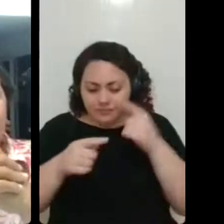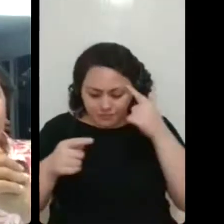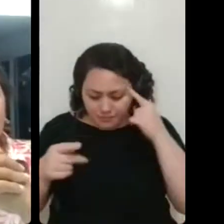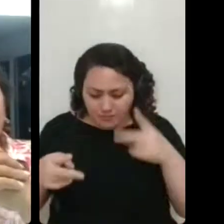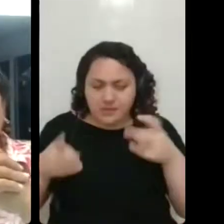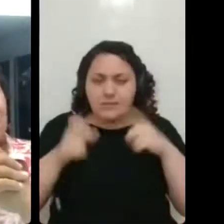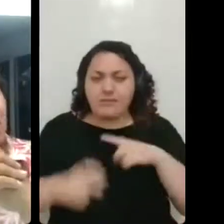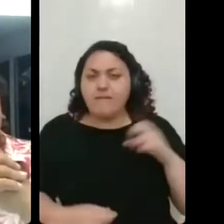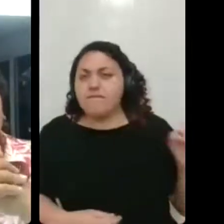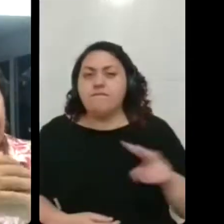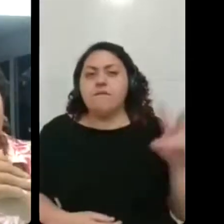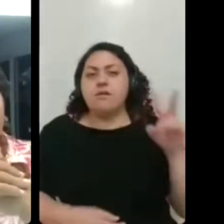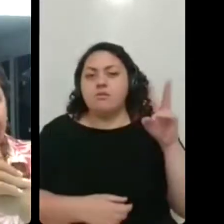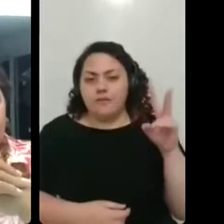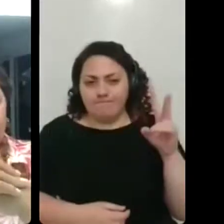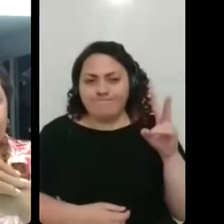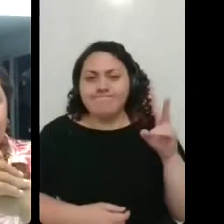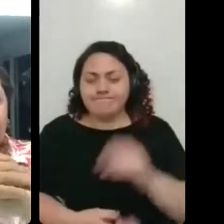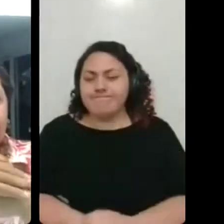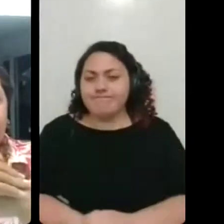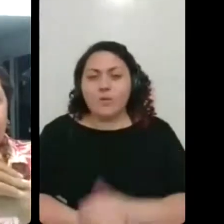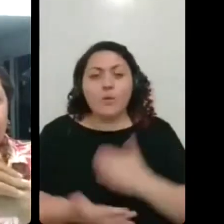Então, e todo momento é único.